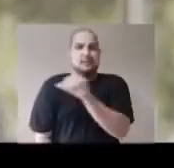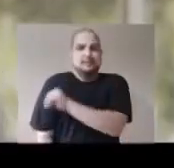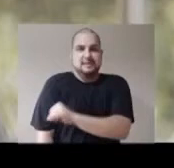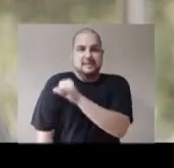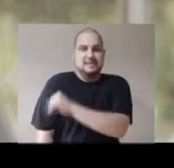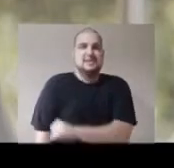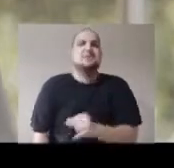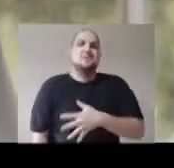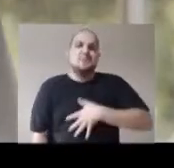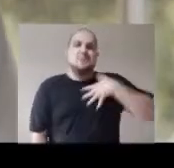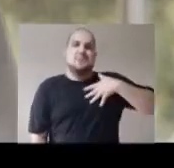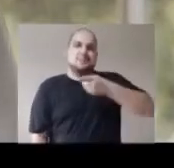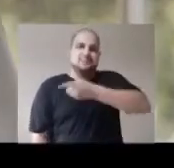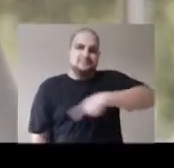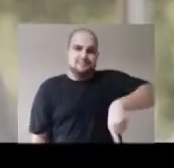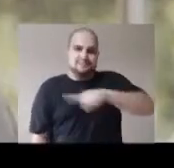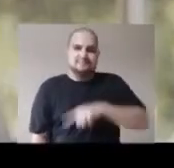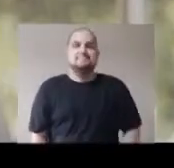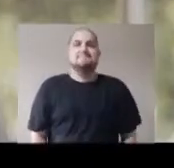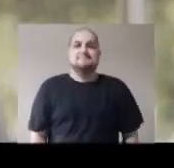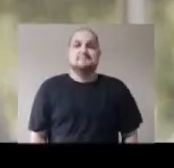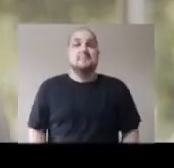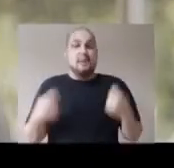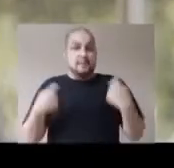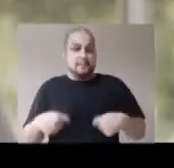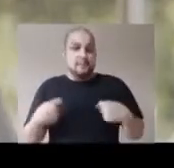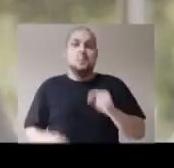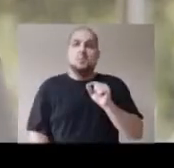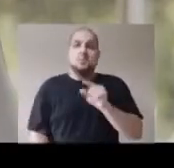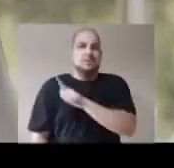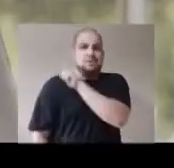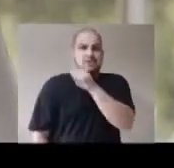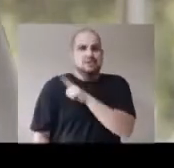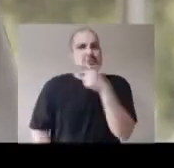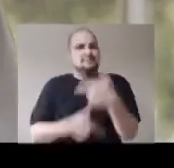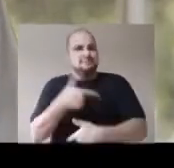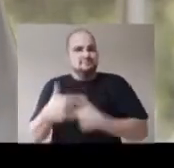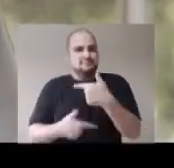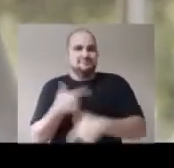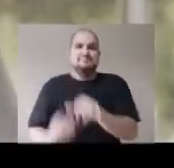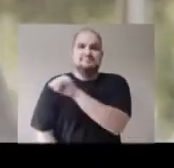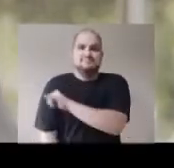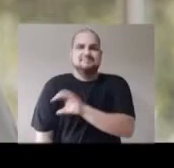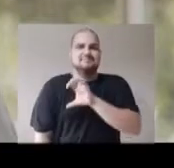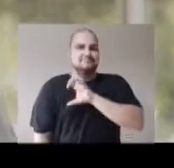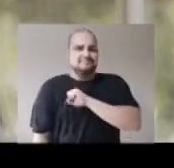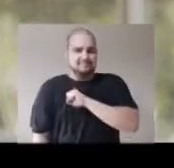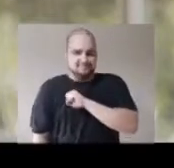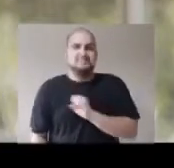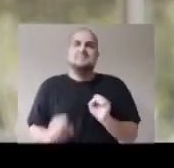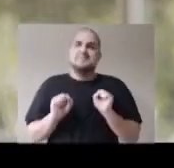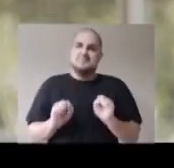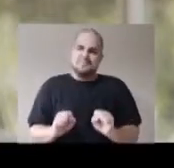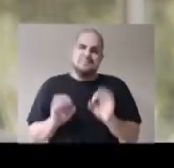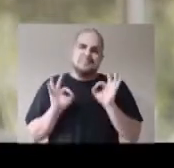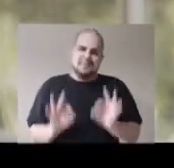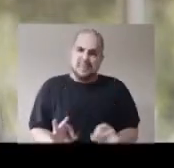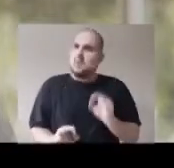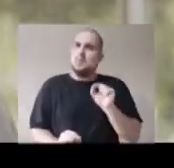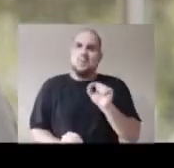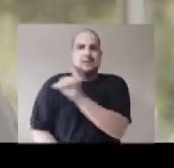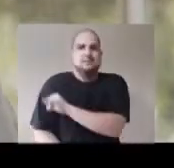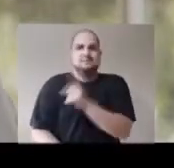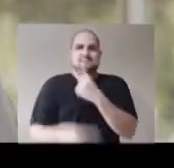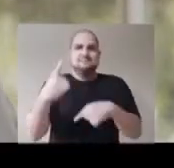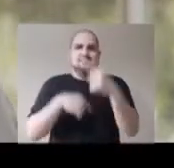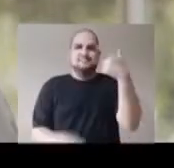cidade que seja motivo de orgulho para os cariocas. Precisamos de gestão, de muito trabalho e de amor ao Rio. Pode